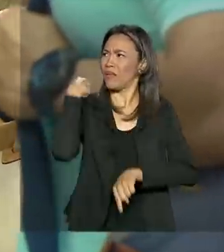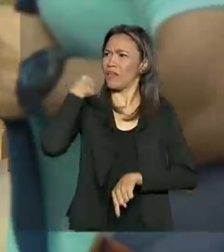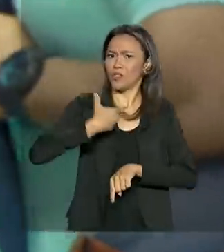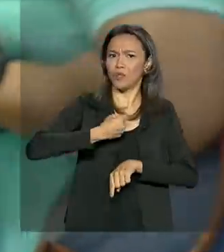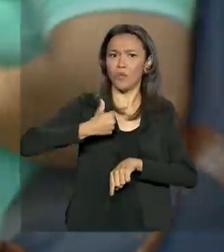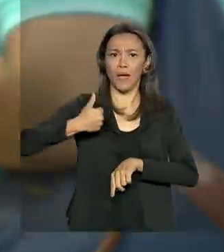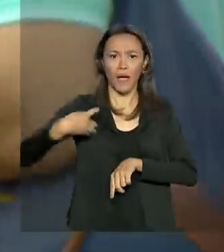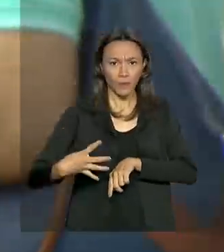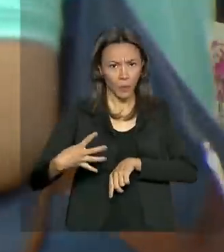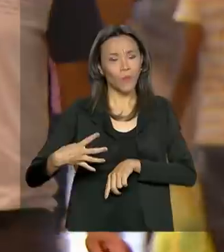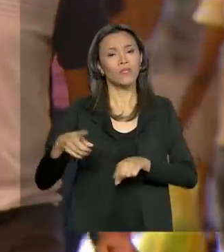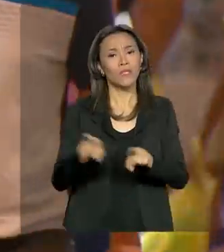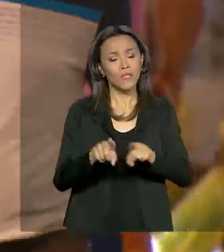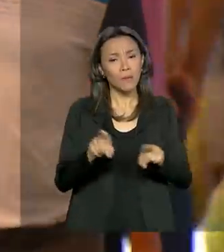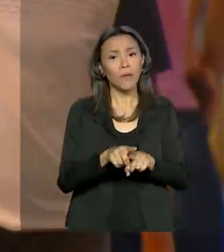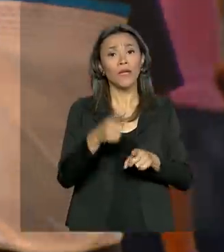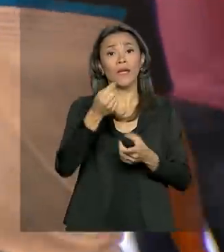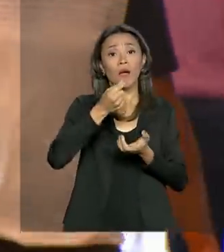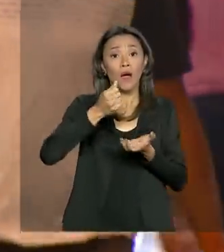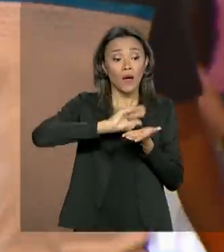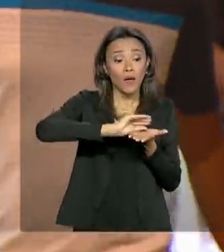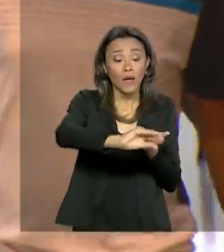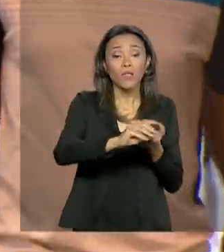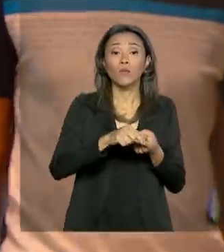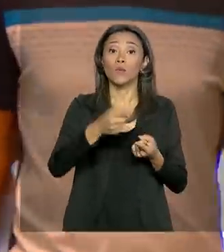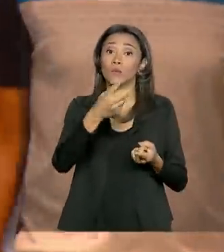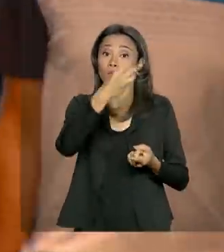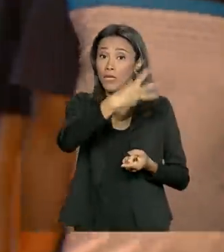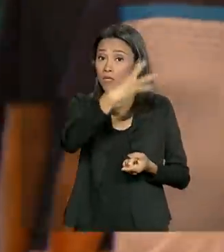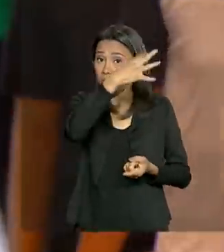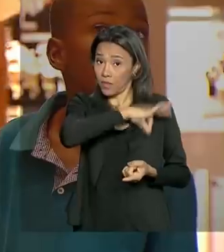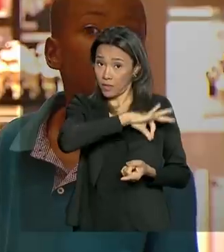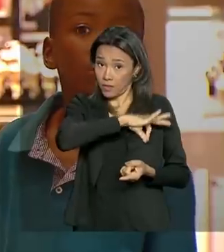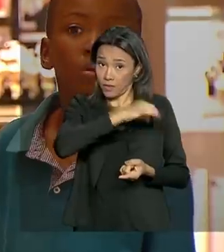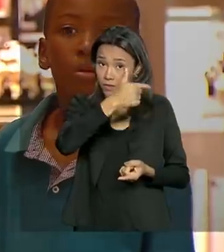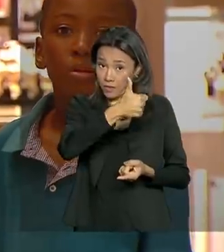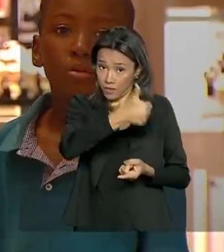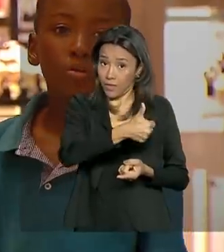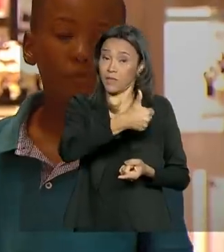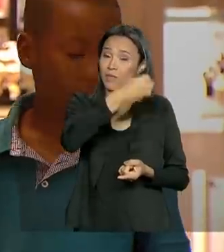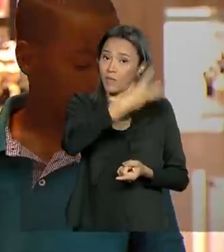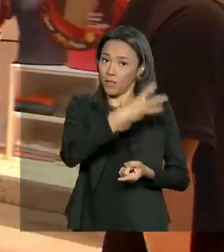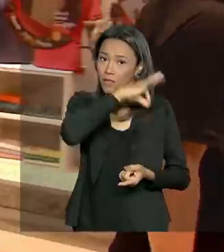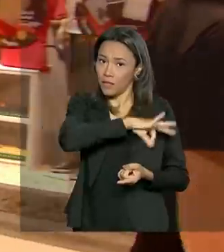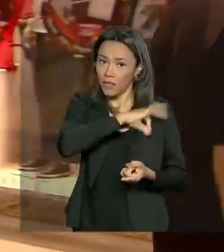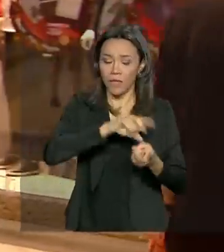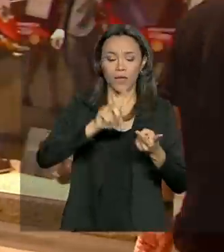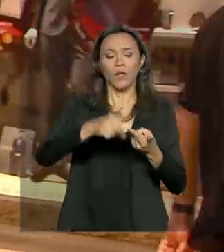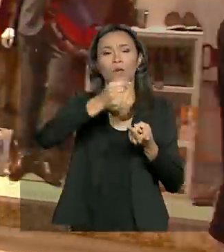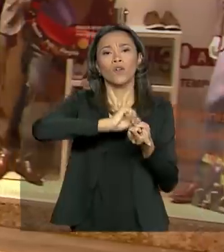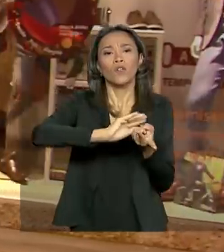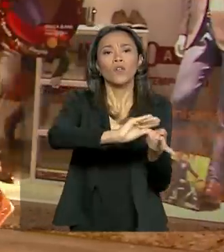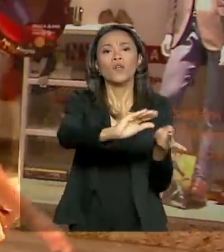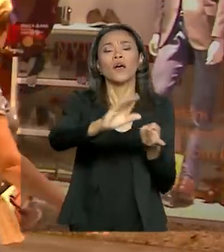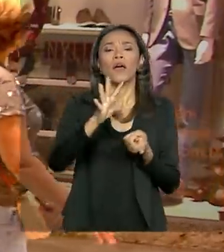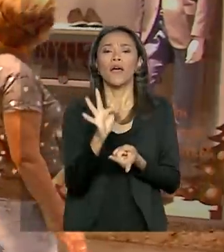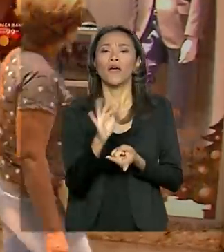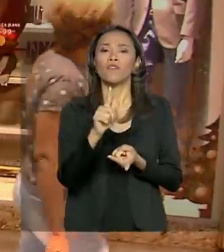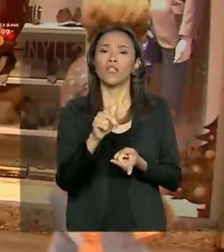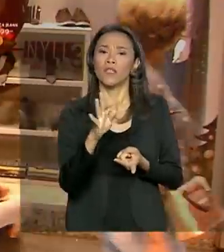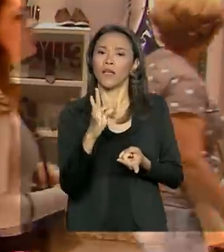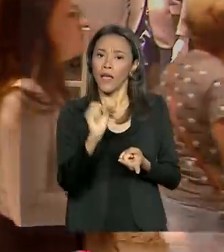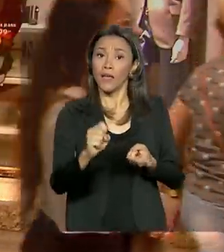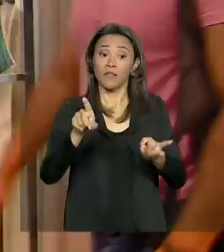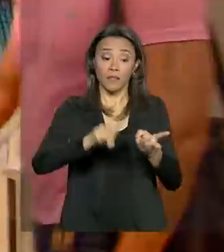conversão do 13º na economia, à liberação do FGTS e à taxa básica de juros, a Selic, definida em 4